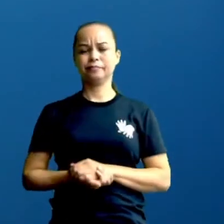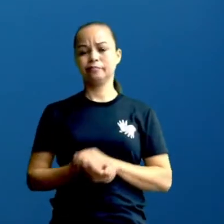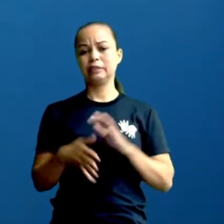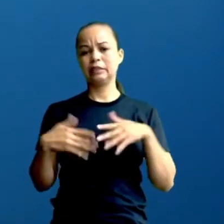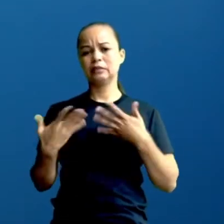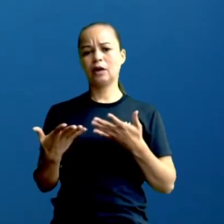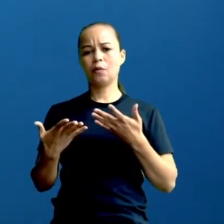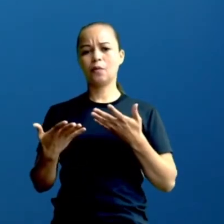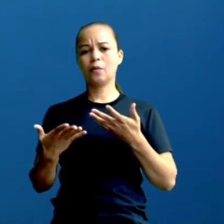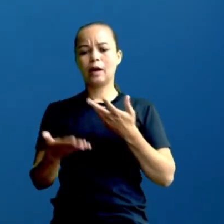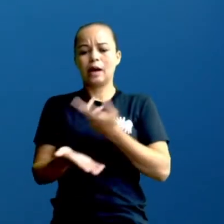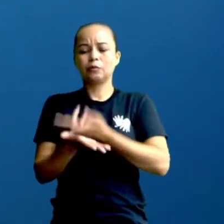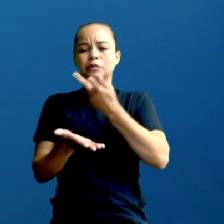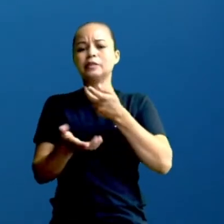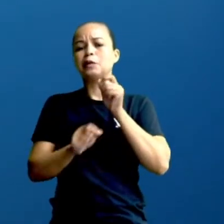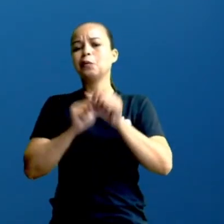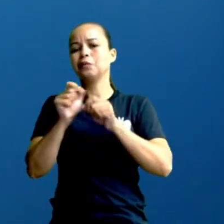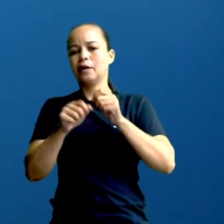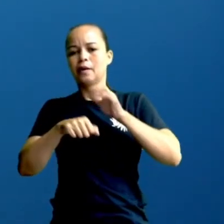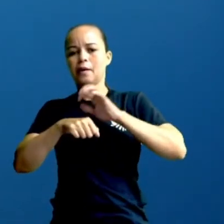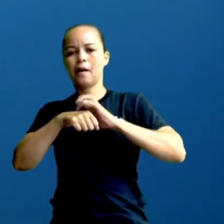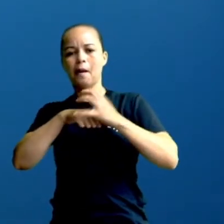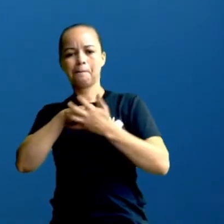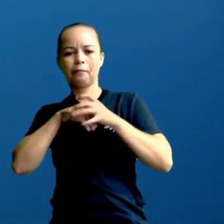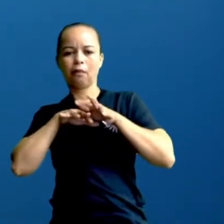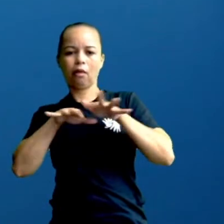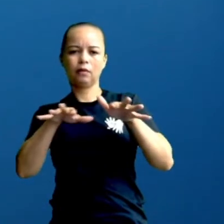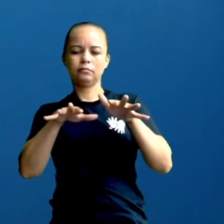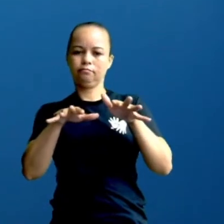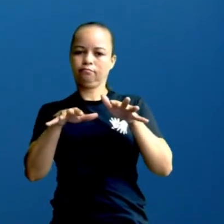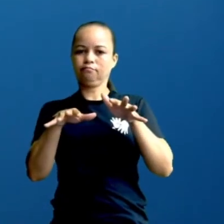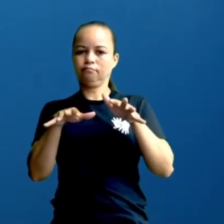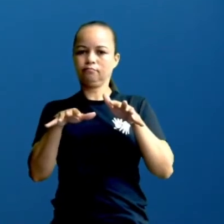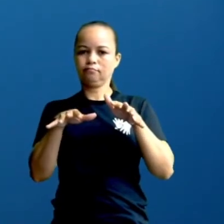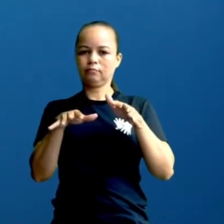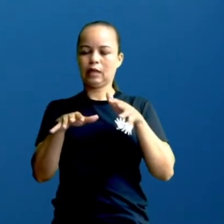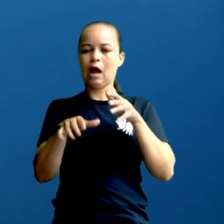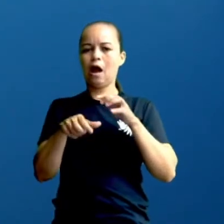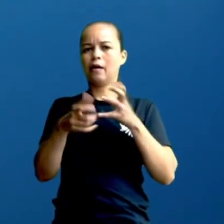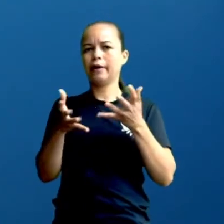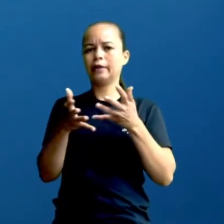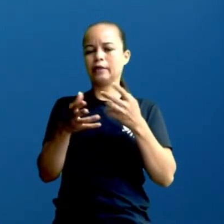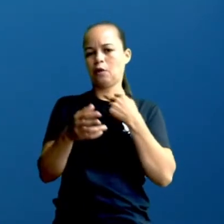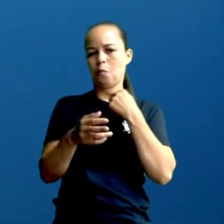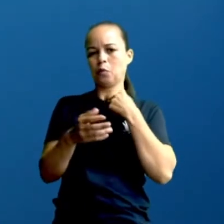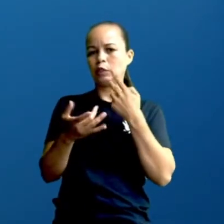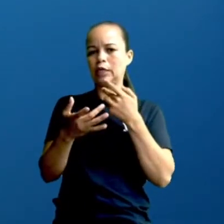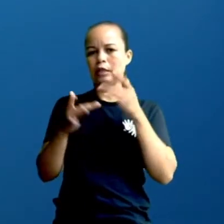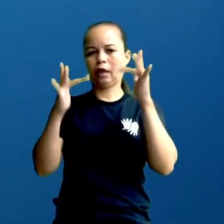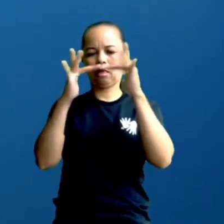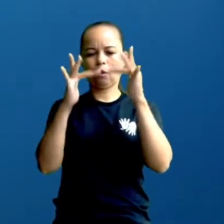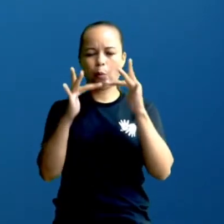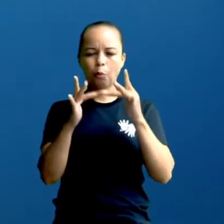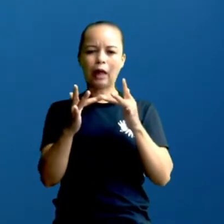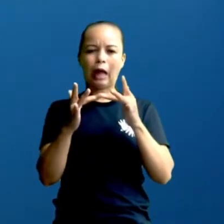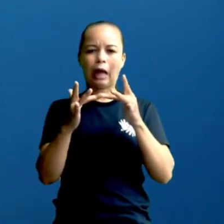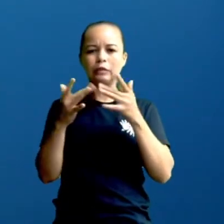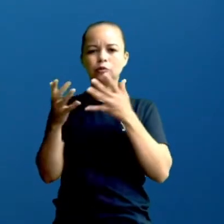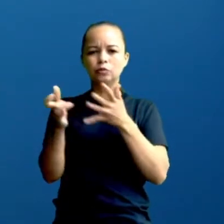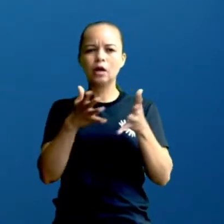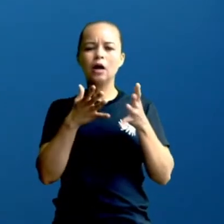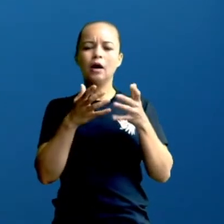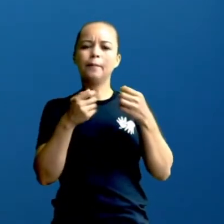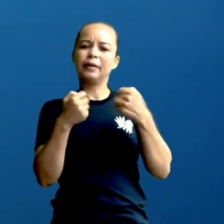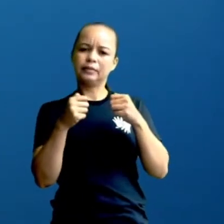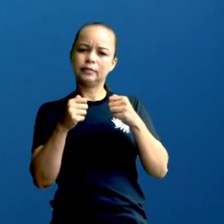nessa pandemia, né? O que aconteceu, né, que não se podia ter contato, né, e você era